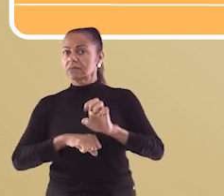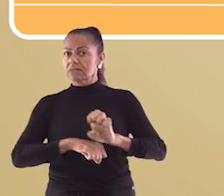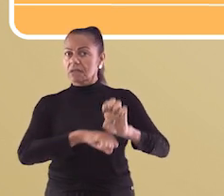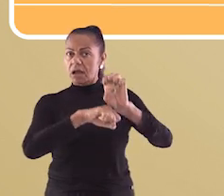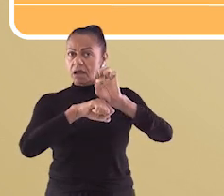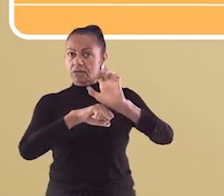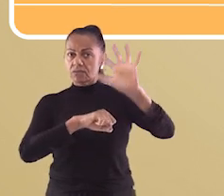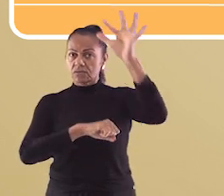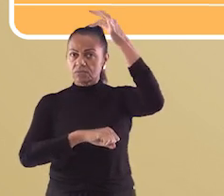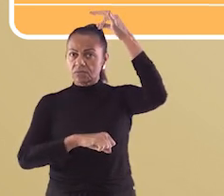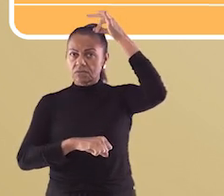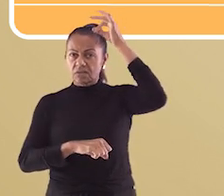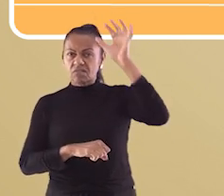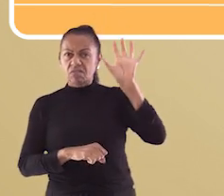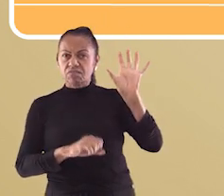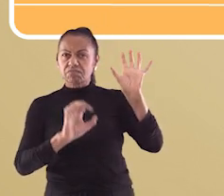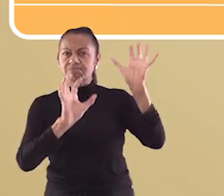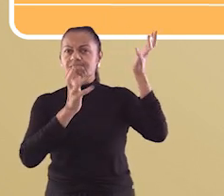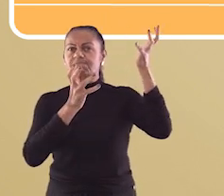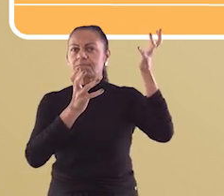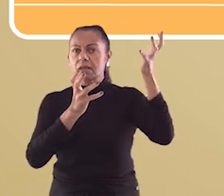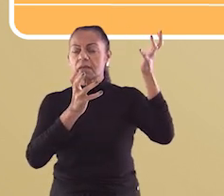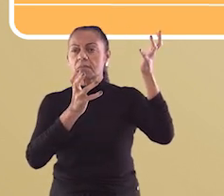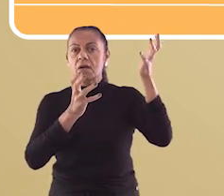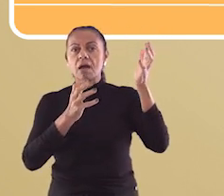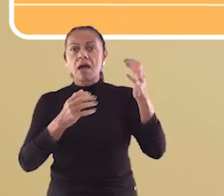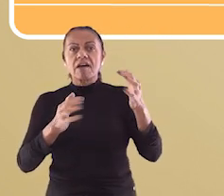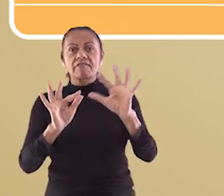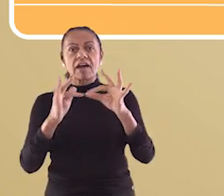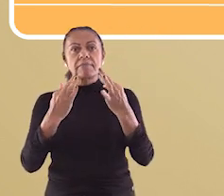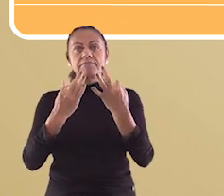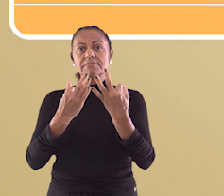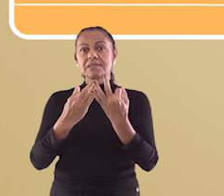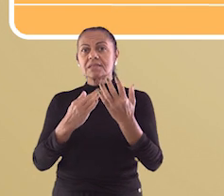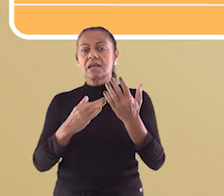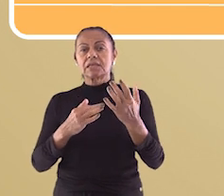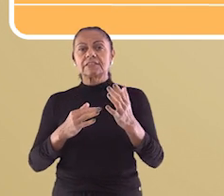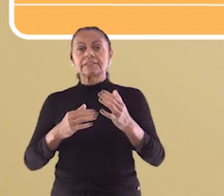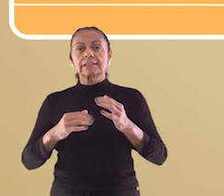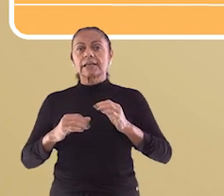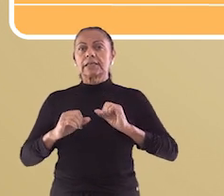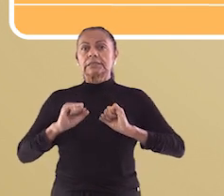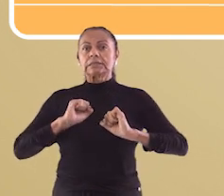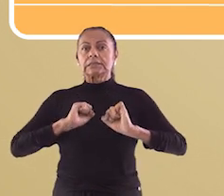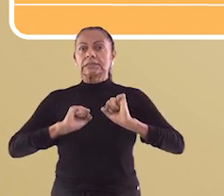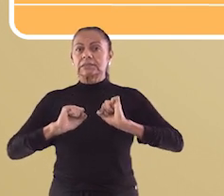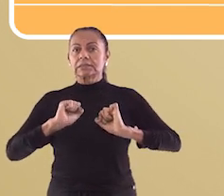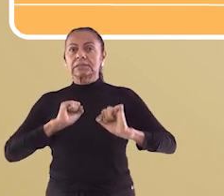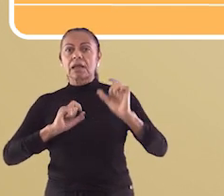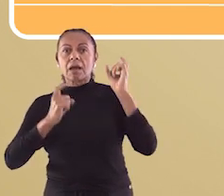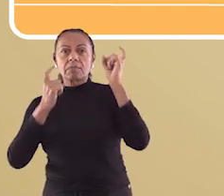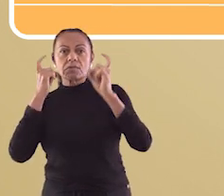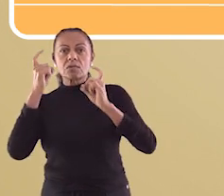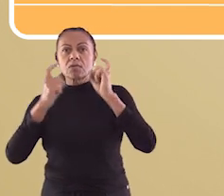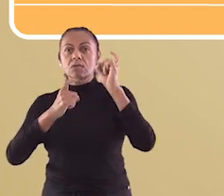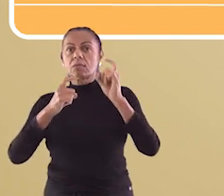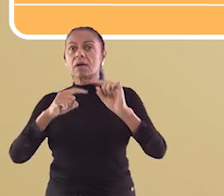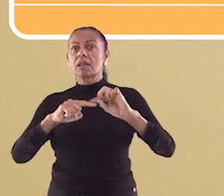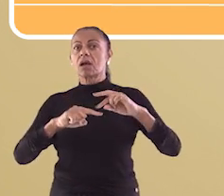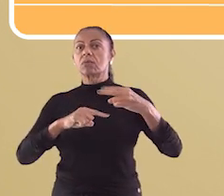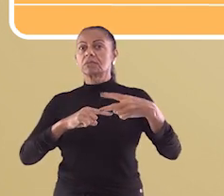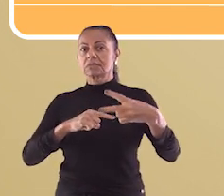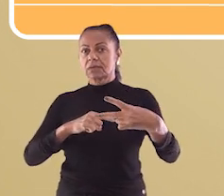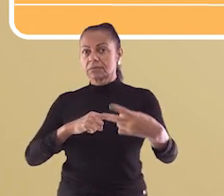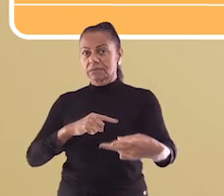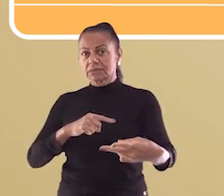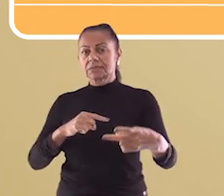quando o tempo começa a mudar, muitas famílias ficam apreensivas, com medo mesmo, preocupadas com as consequências